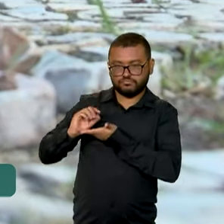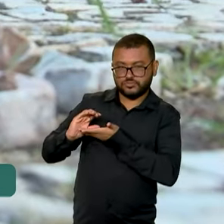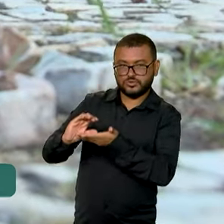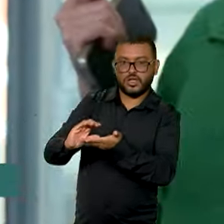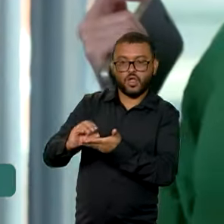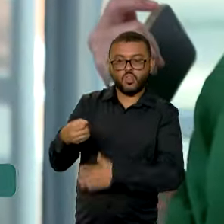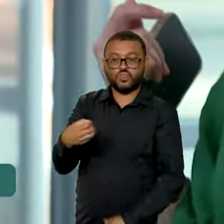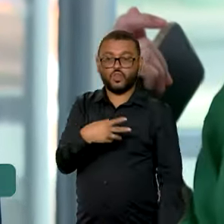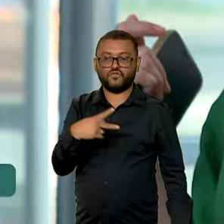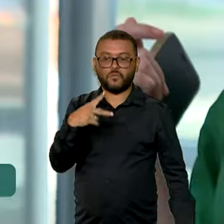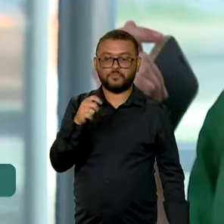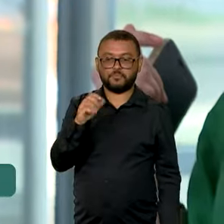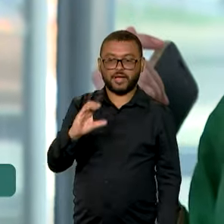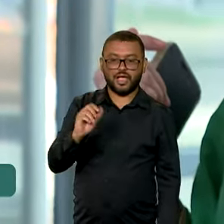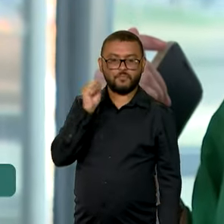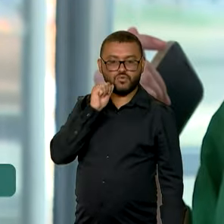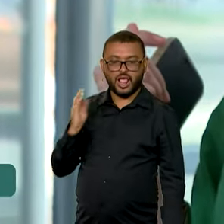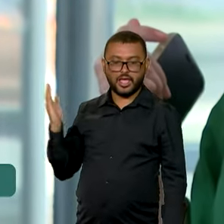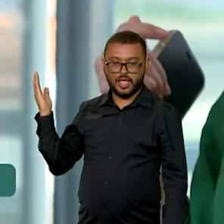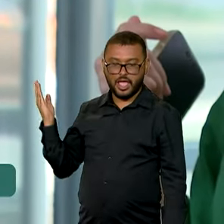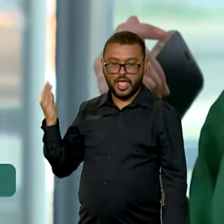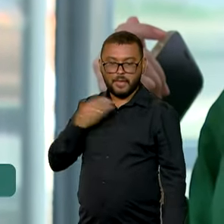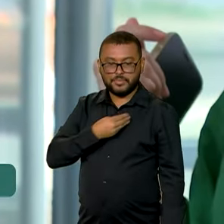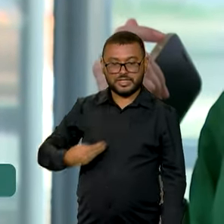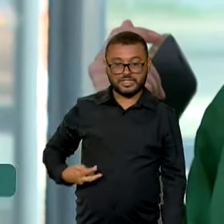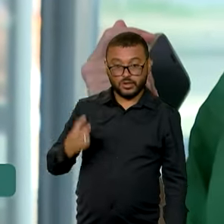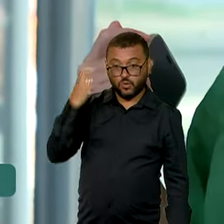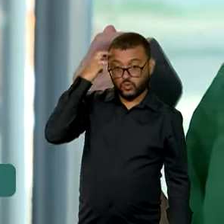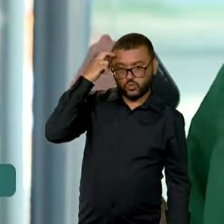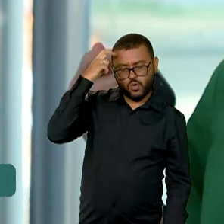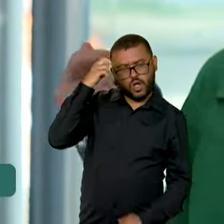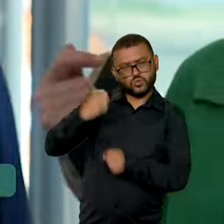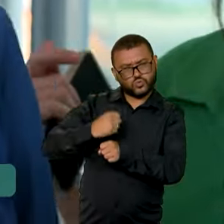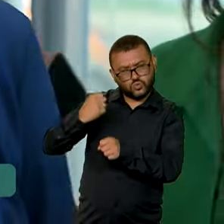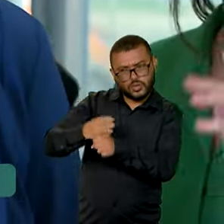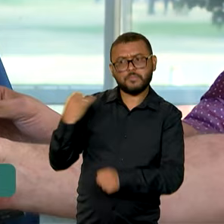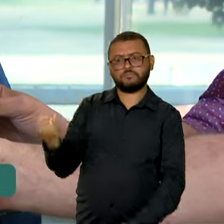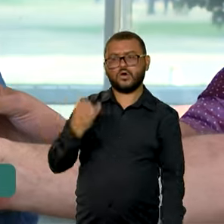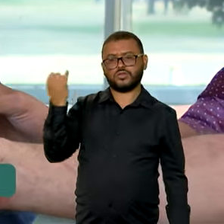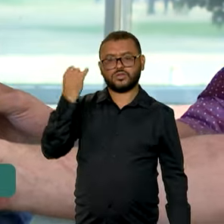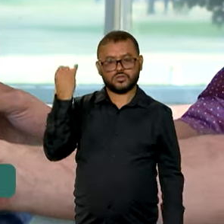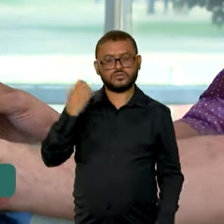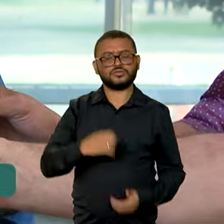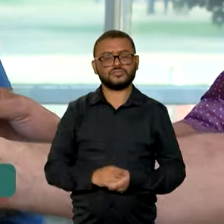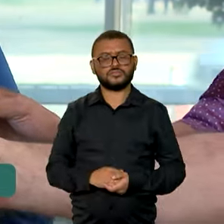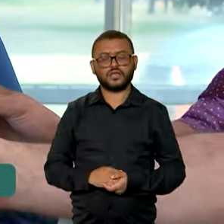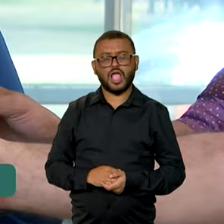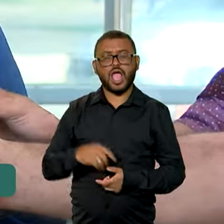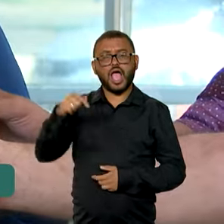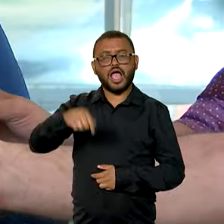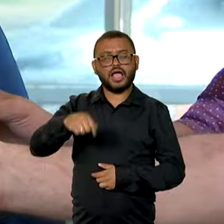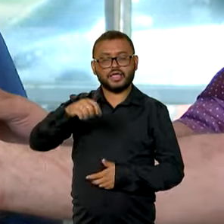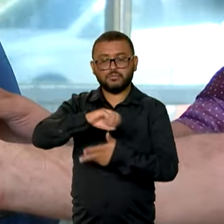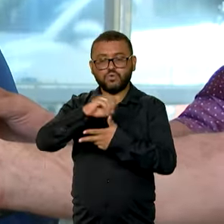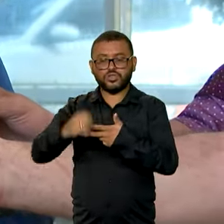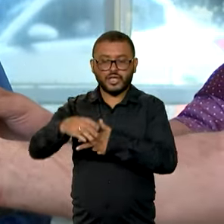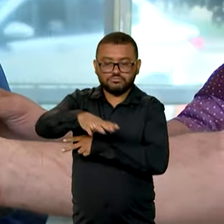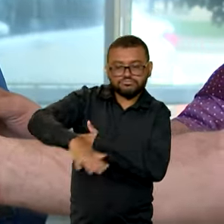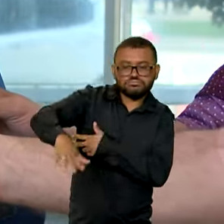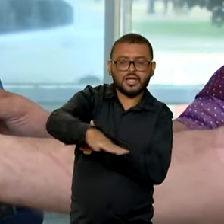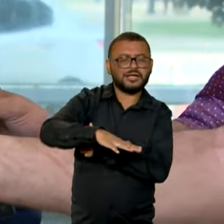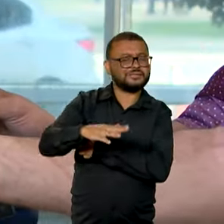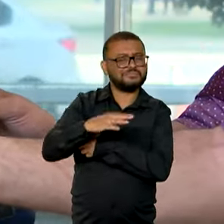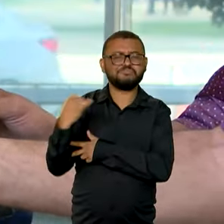novo PAC. Segundo a Ministra da Cultura, a obra é essencial para o país. Essa praça é um tesouro, é a praça